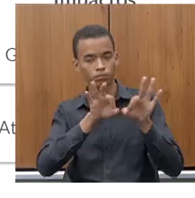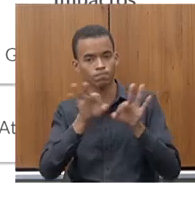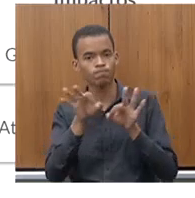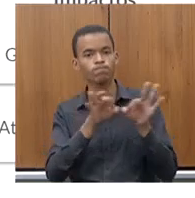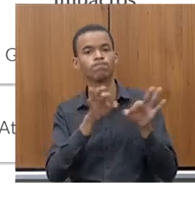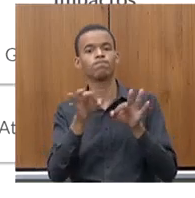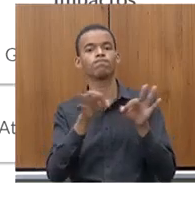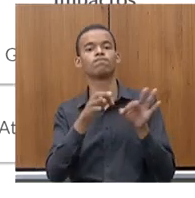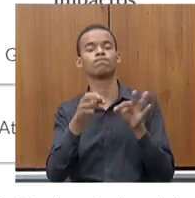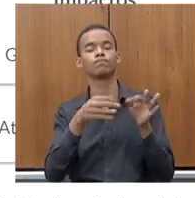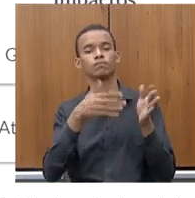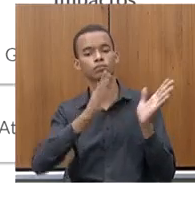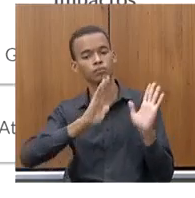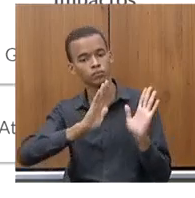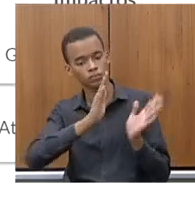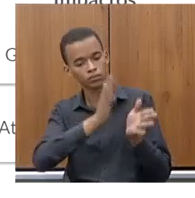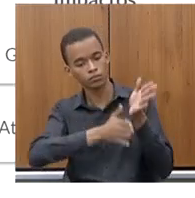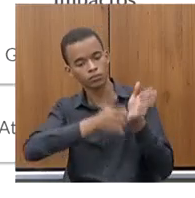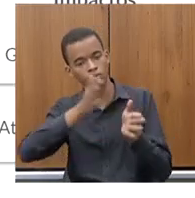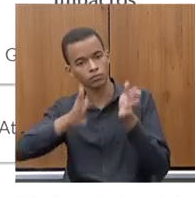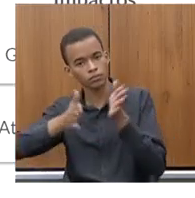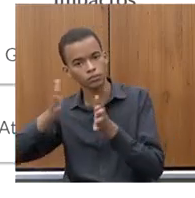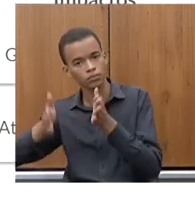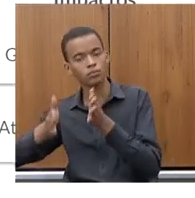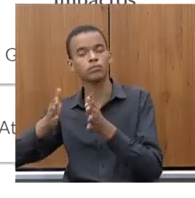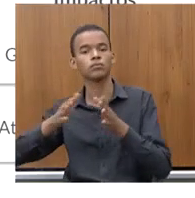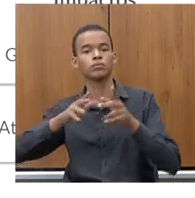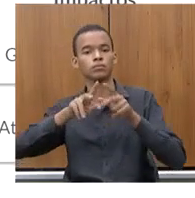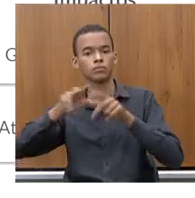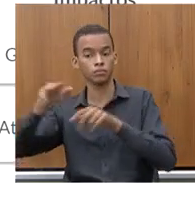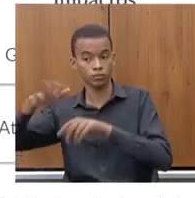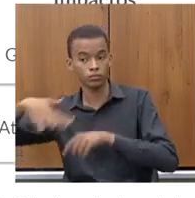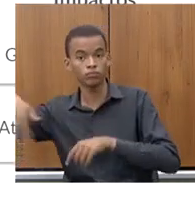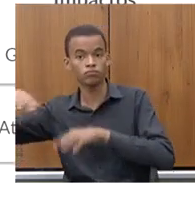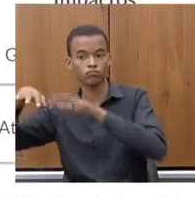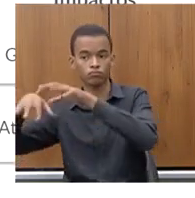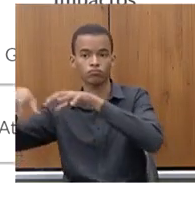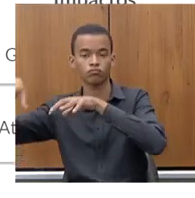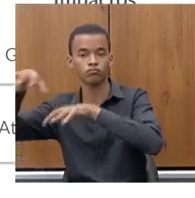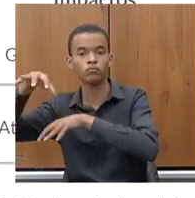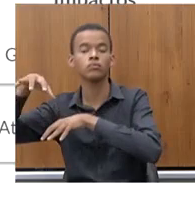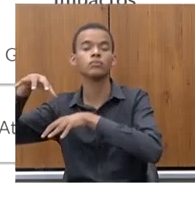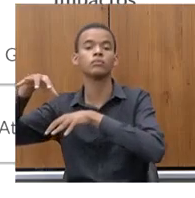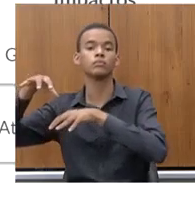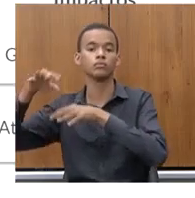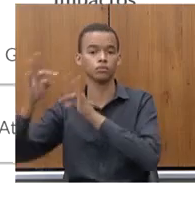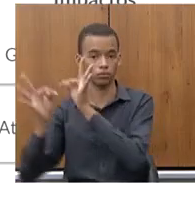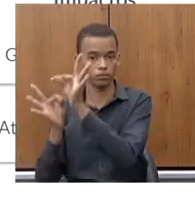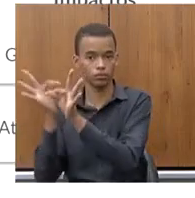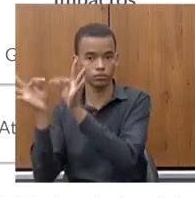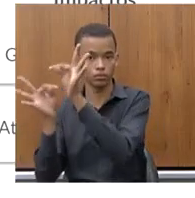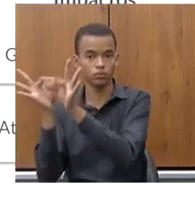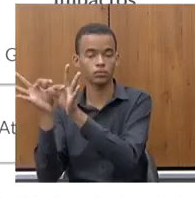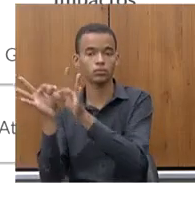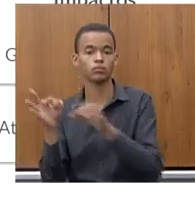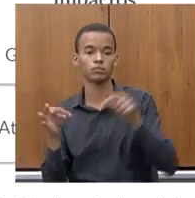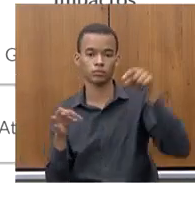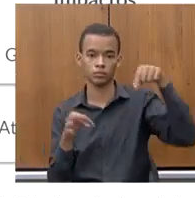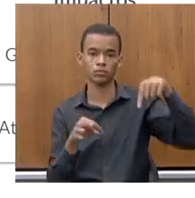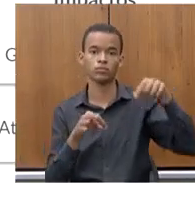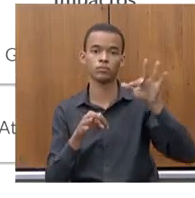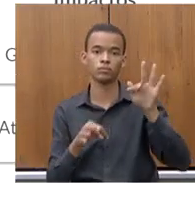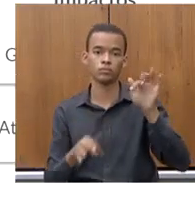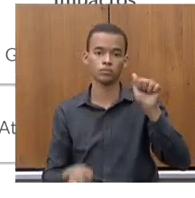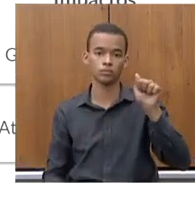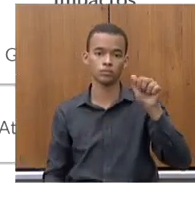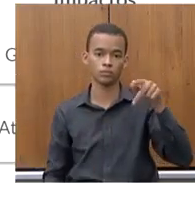para que as contrapartidas dos parques tecnológicos mineiros contassem com recursos da FAPMIG para fazer